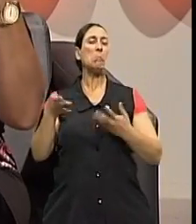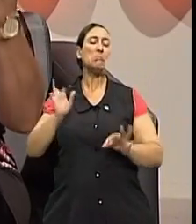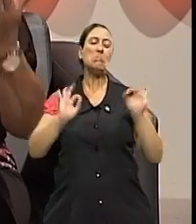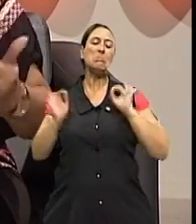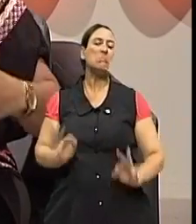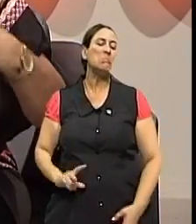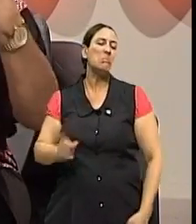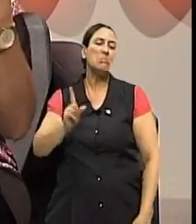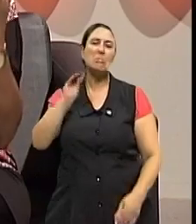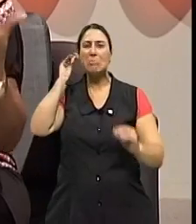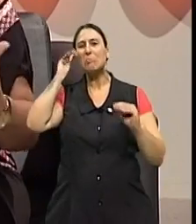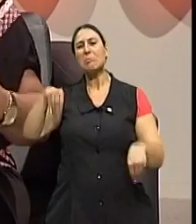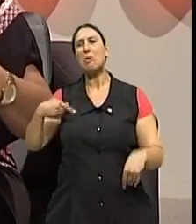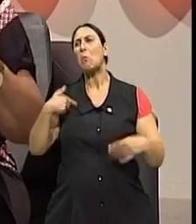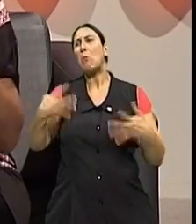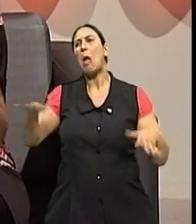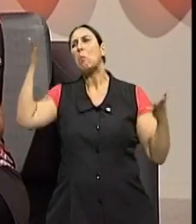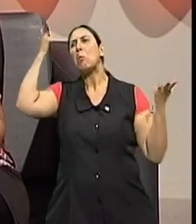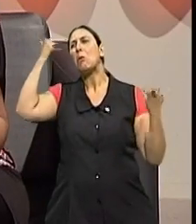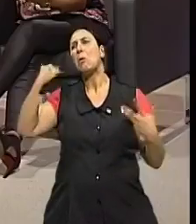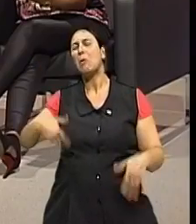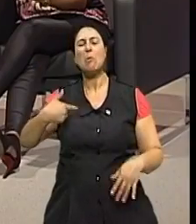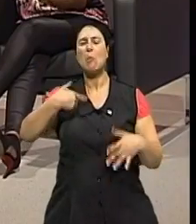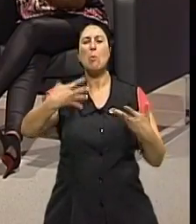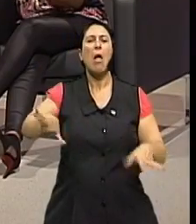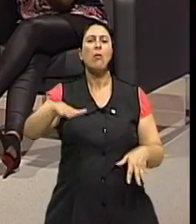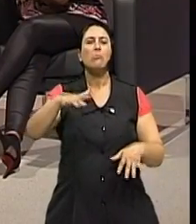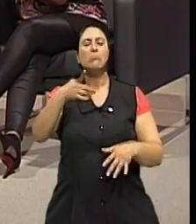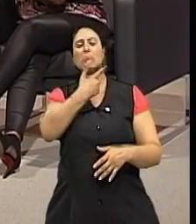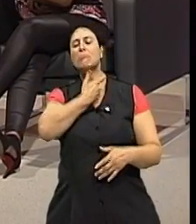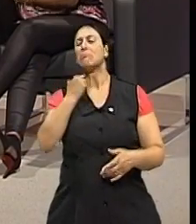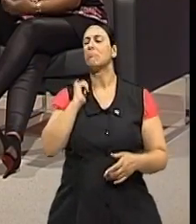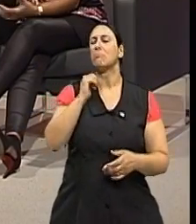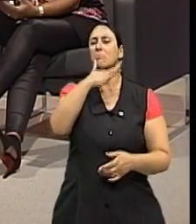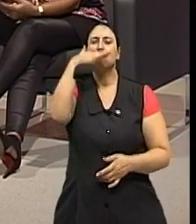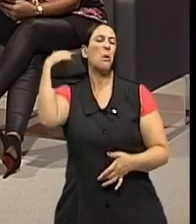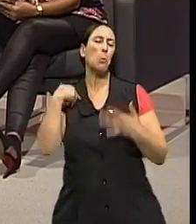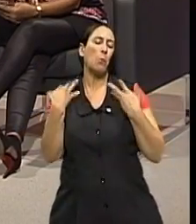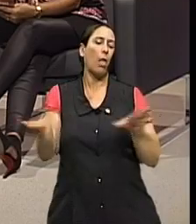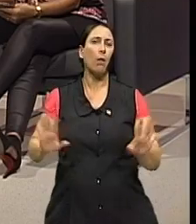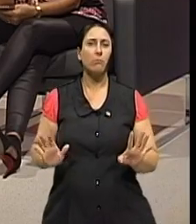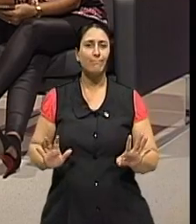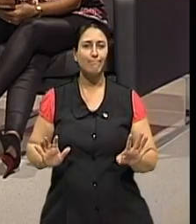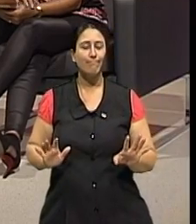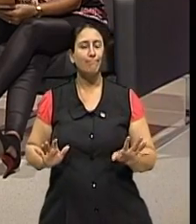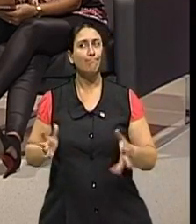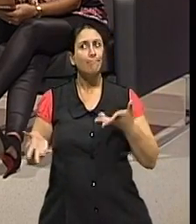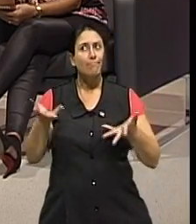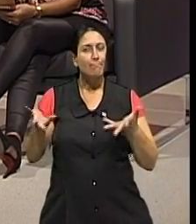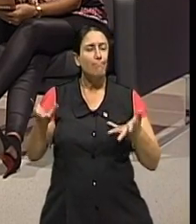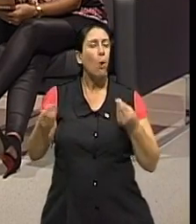ficar banhada, por ficar mais cheirosa, por se arrumar. Isso tudo é um sinal, doutor? E isso é prevenção?